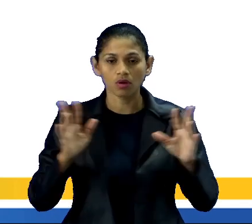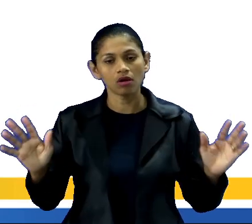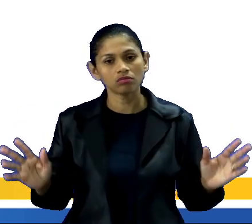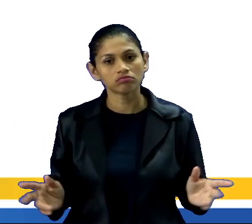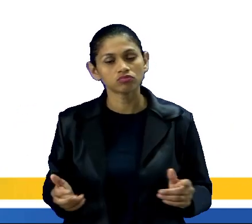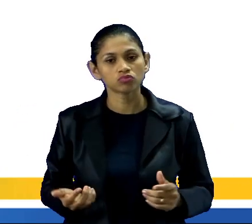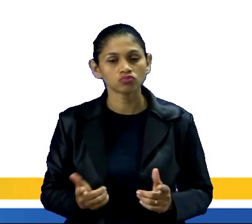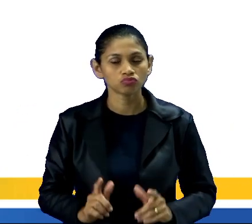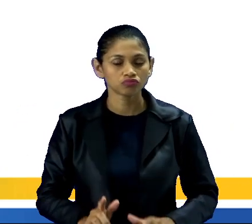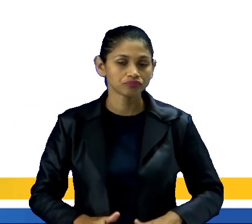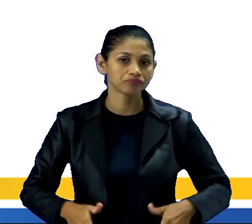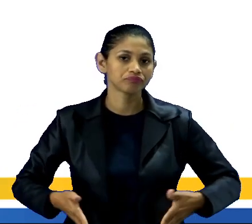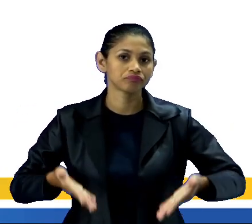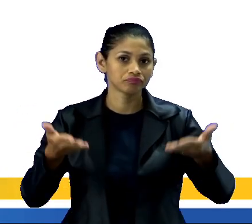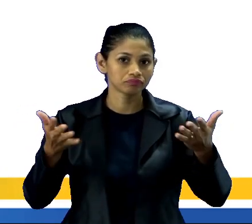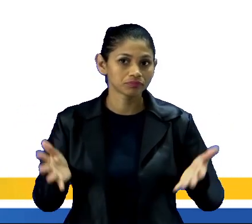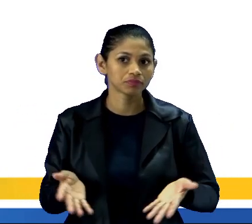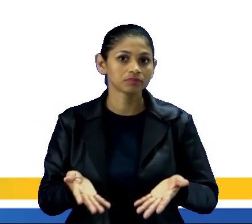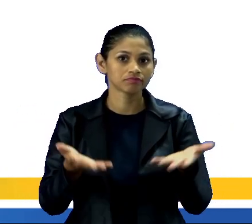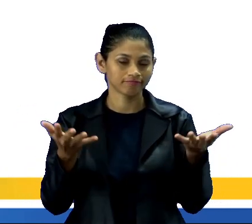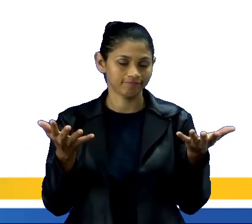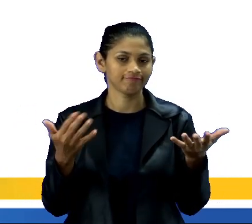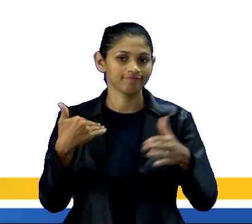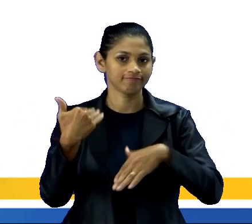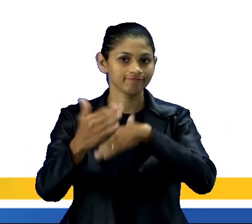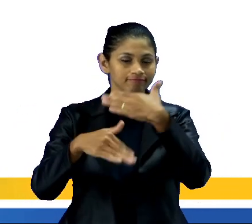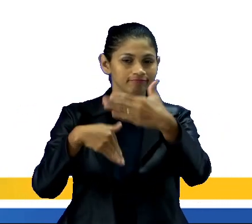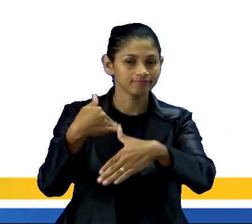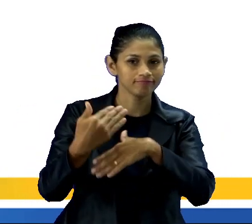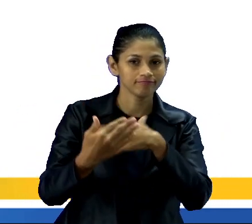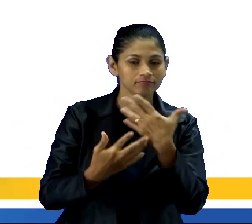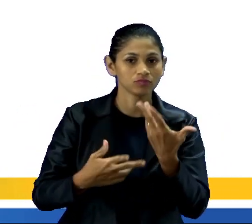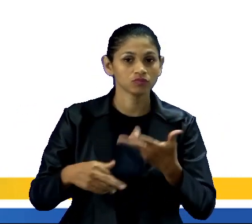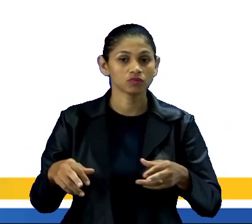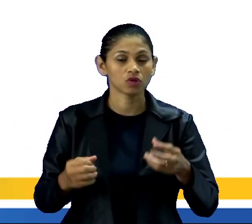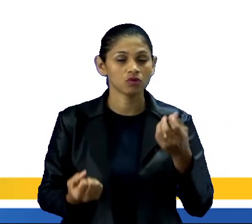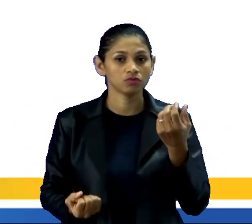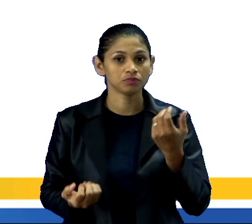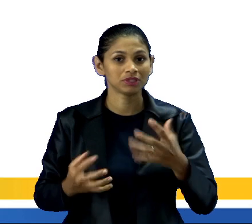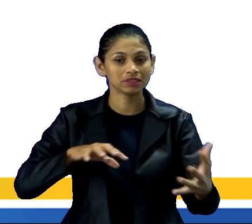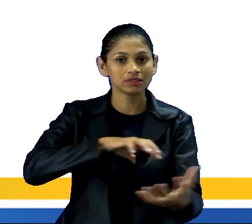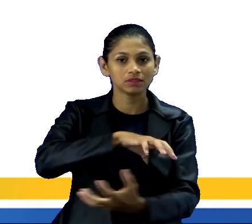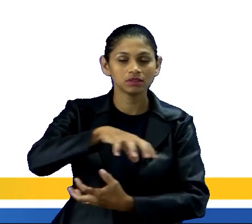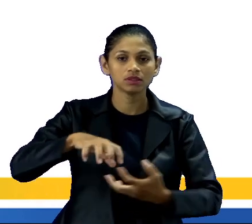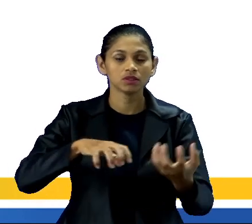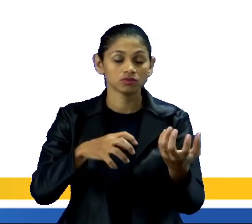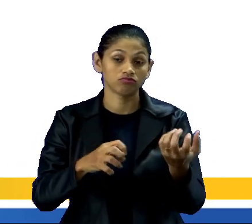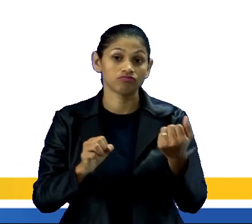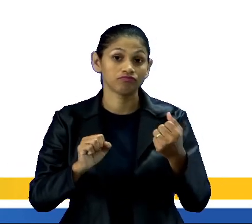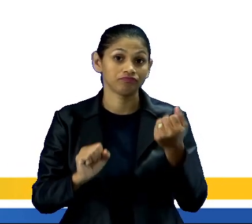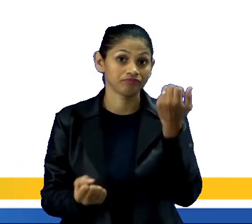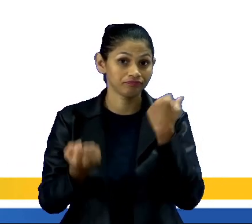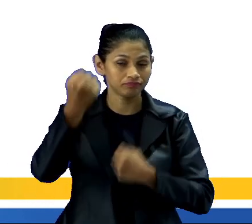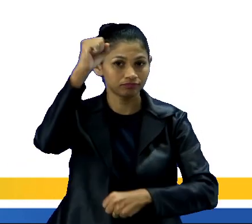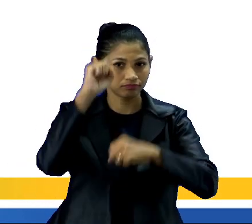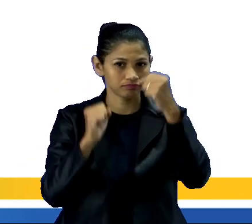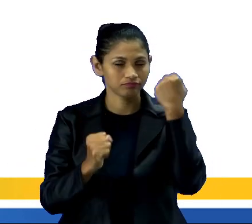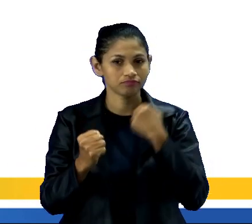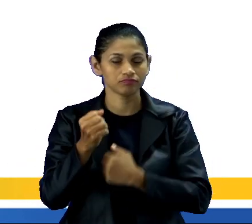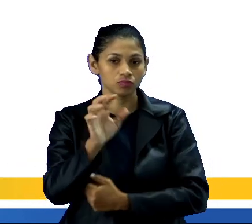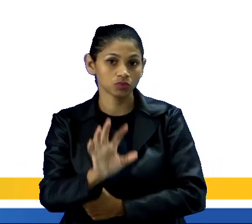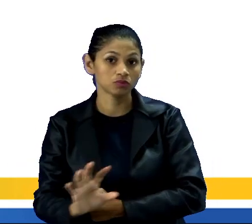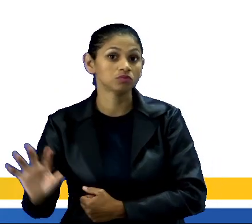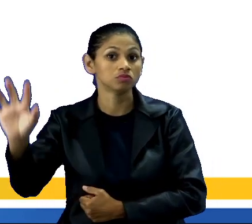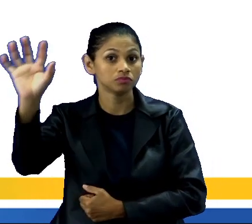e transformações proporcionados, por exemplo, pelas revoluções industriais na Europa, que esse continente concebeu o